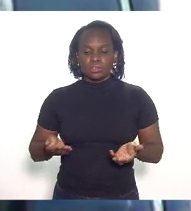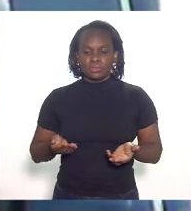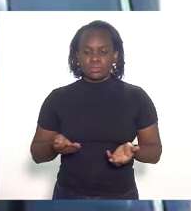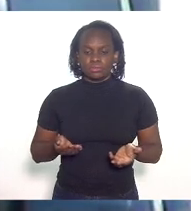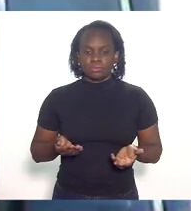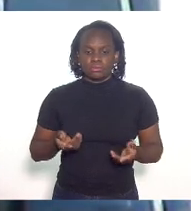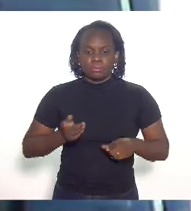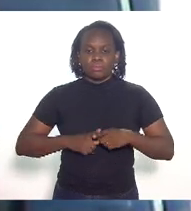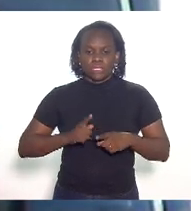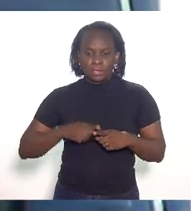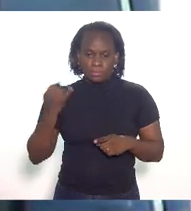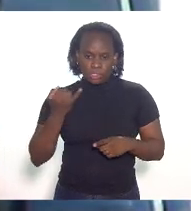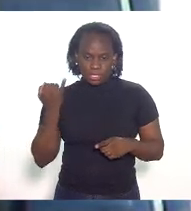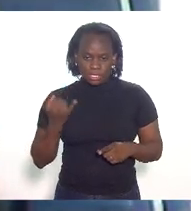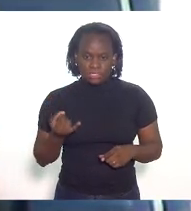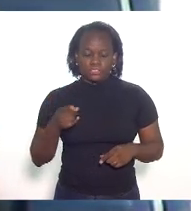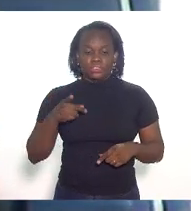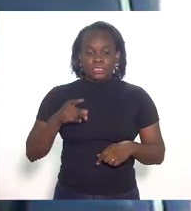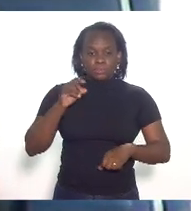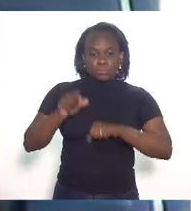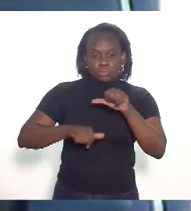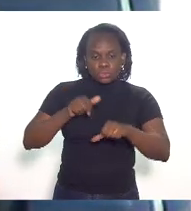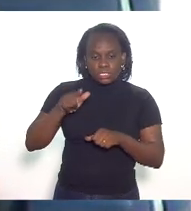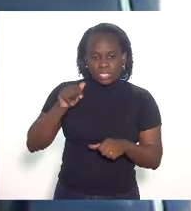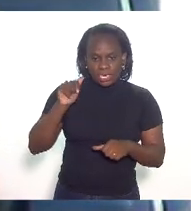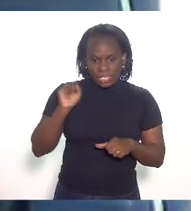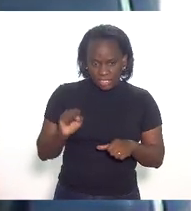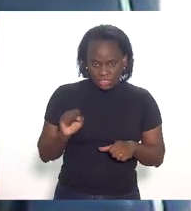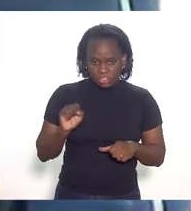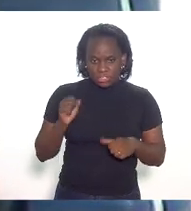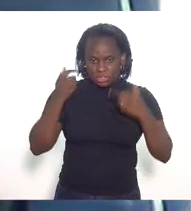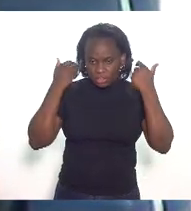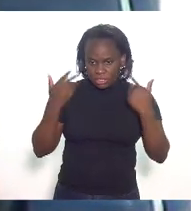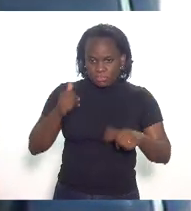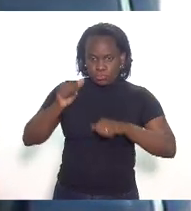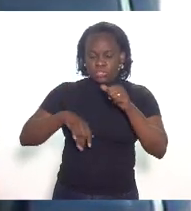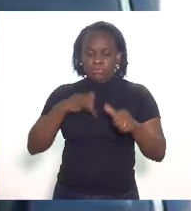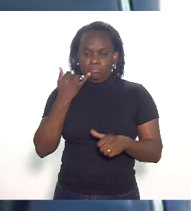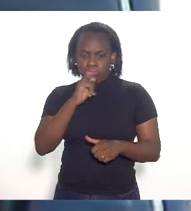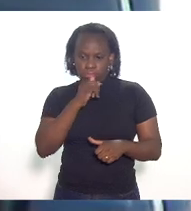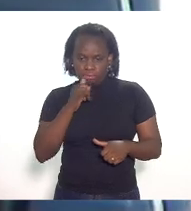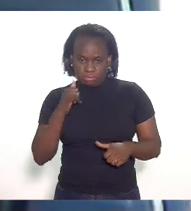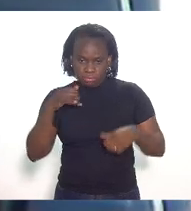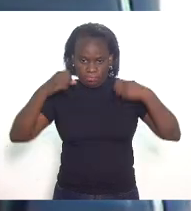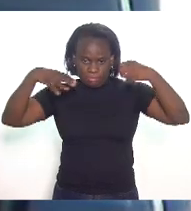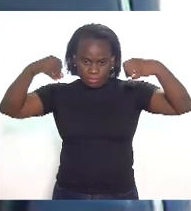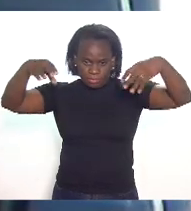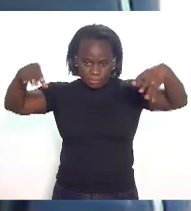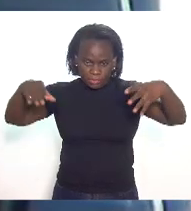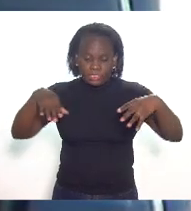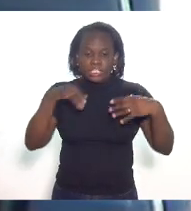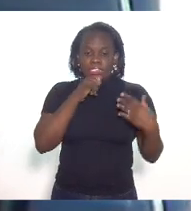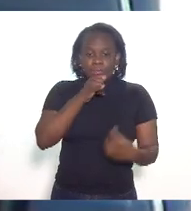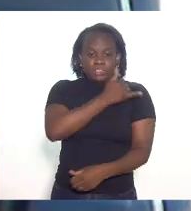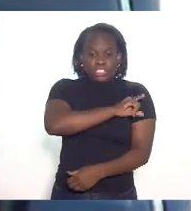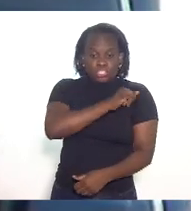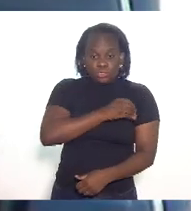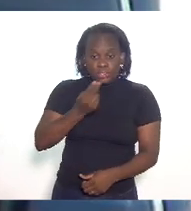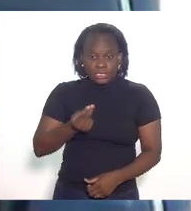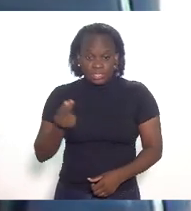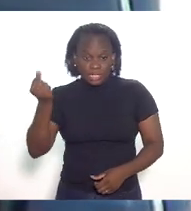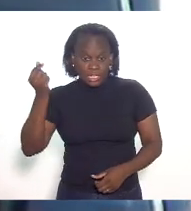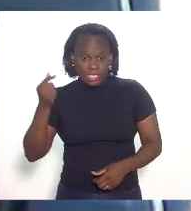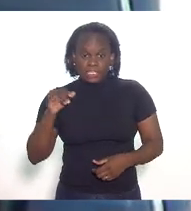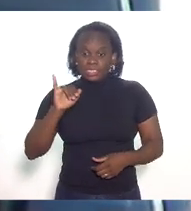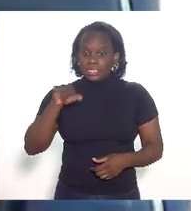por que isso é importante? quando você transforma o gás natural em eletricidade essa eletricidade vai se sair do estado do Rio de Janeiro ela sai